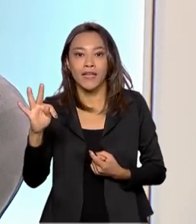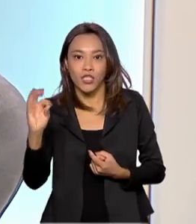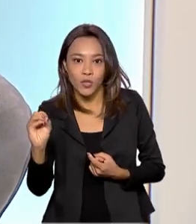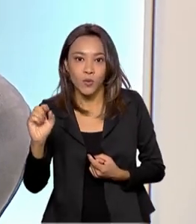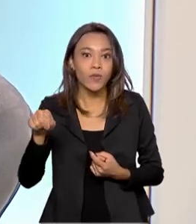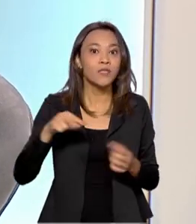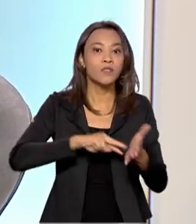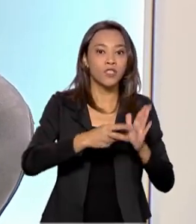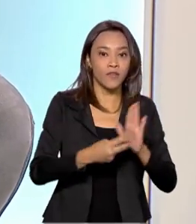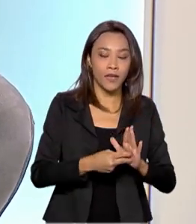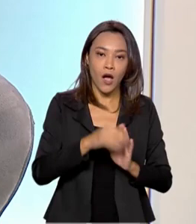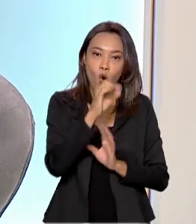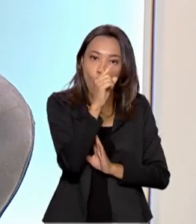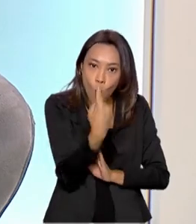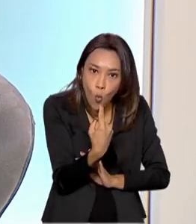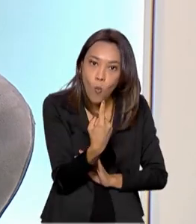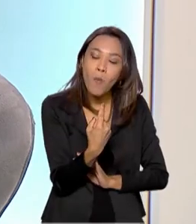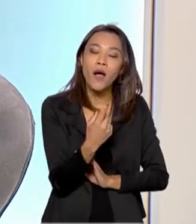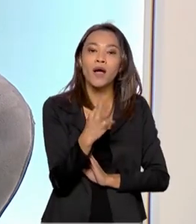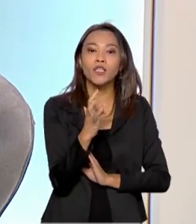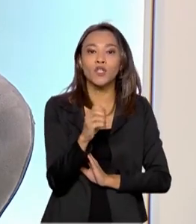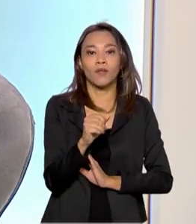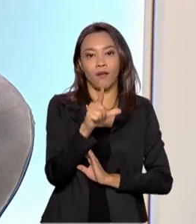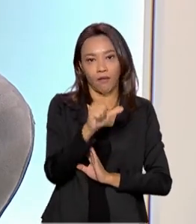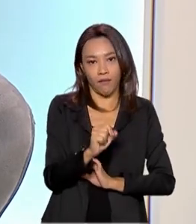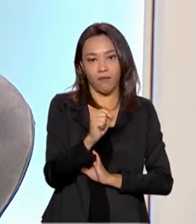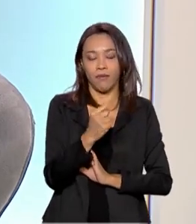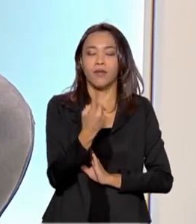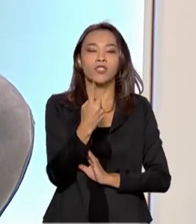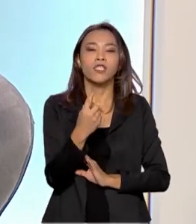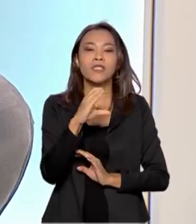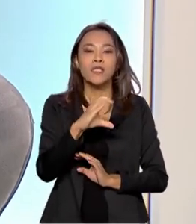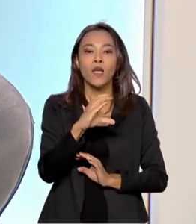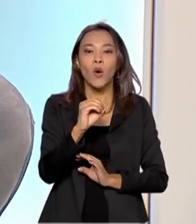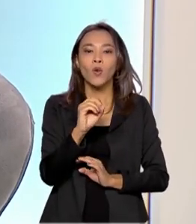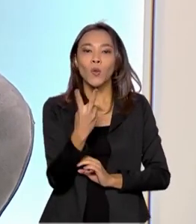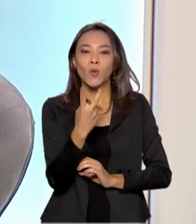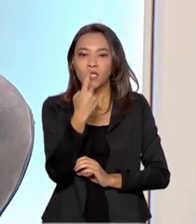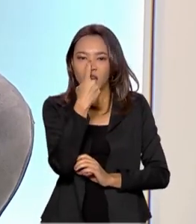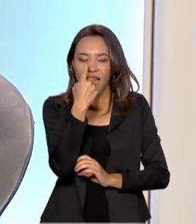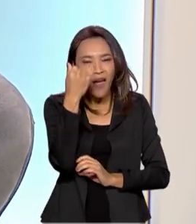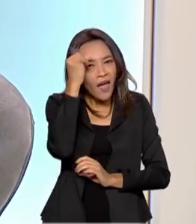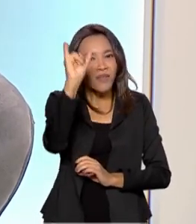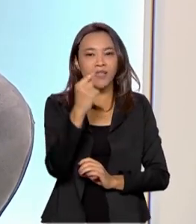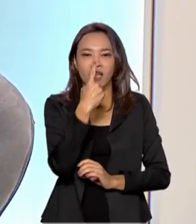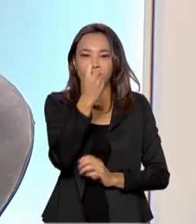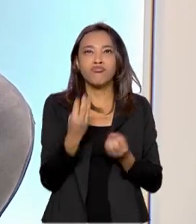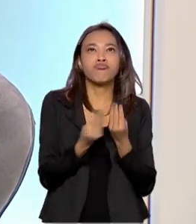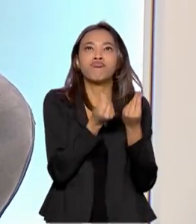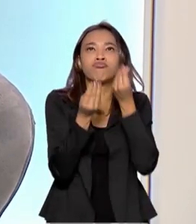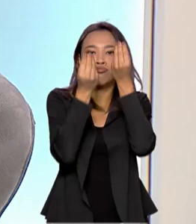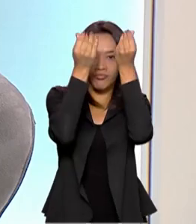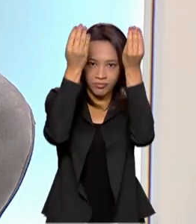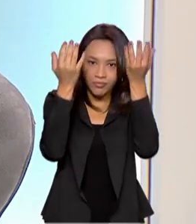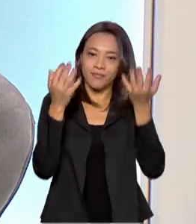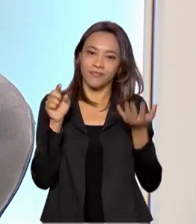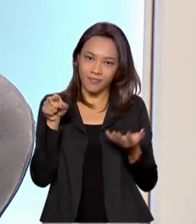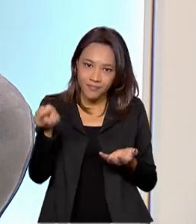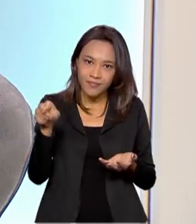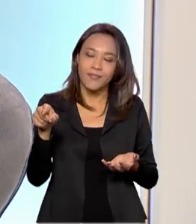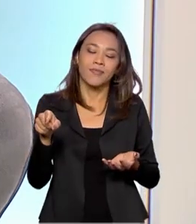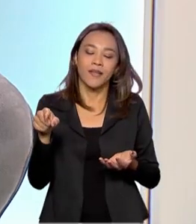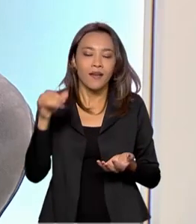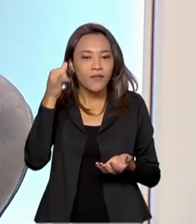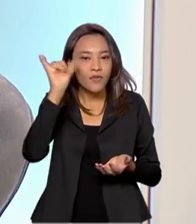uma tonelada de CO2 evitada na atmosfera. Então, foram 15 milhões de CBIOs, 15 milhões de toneladas de CO2